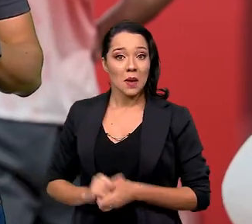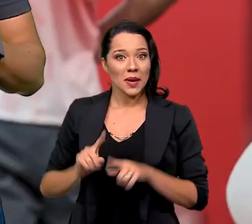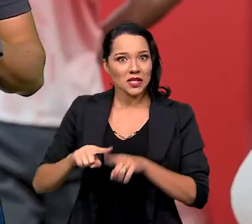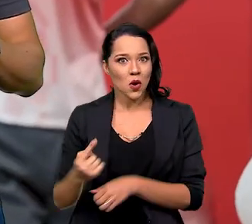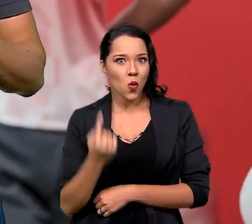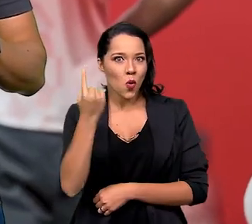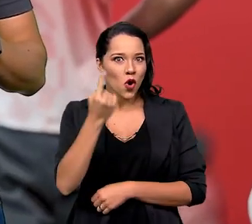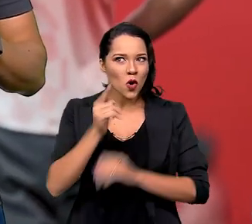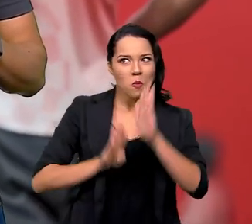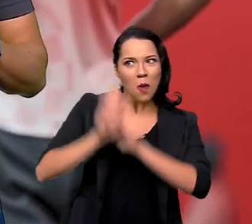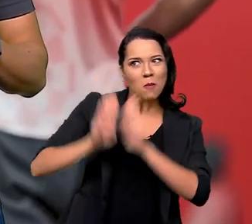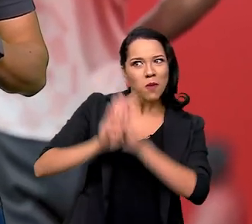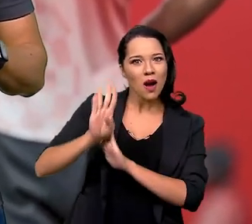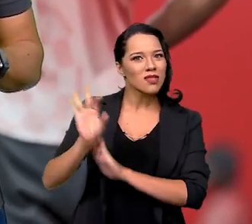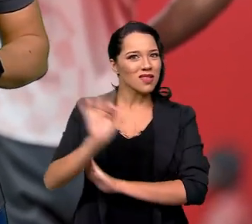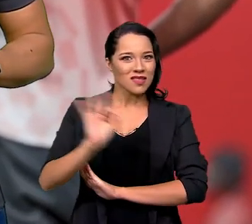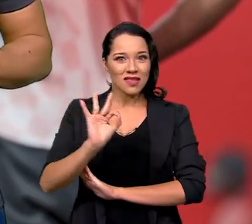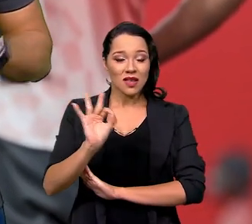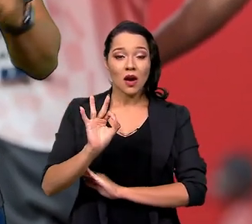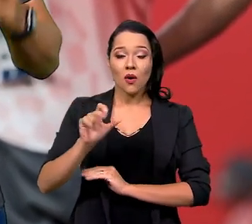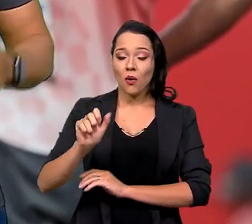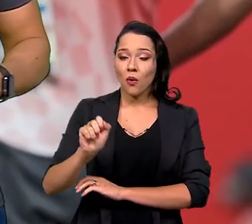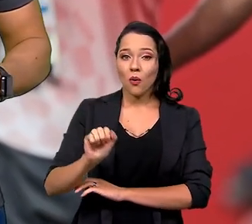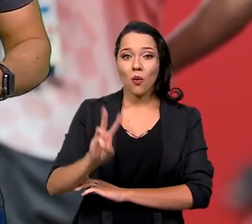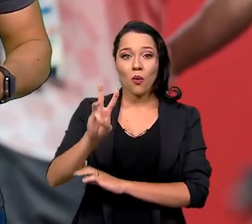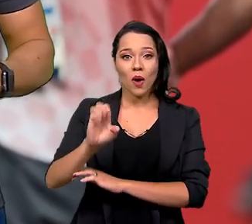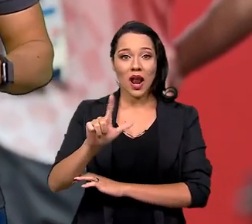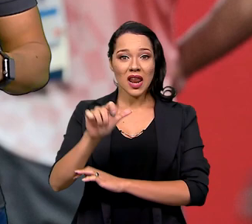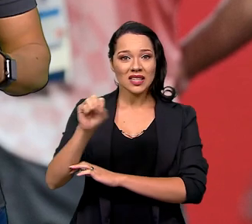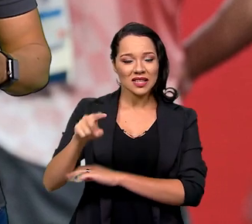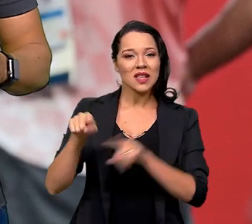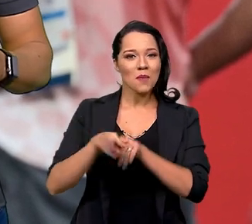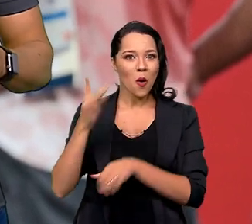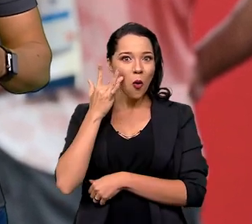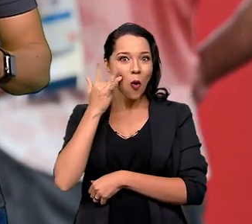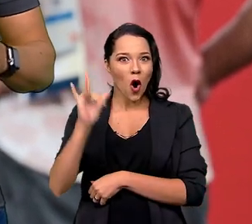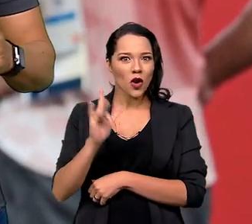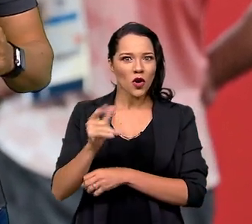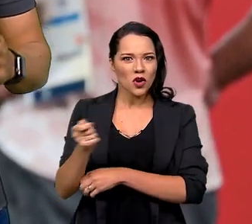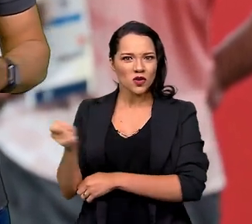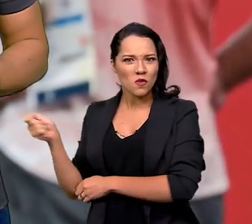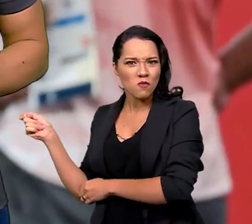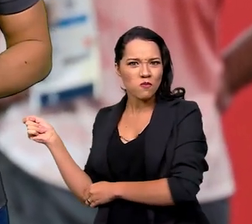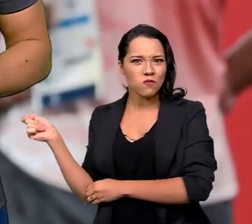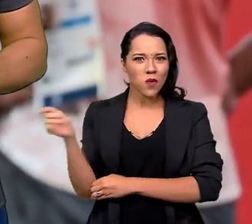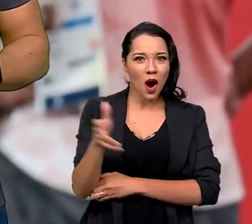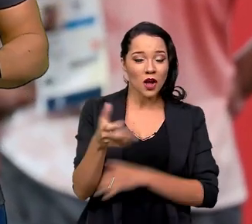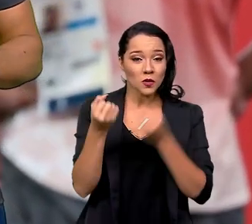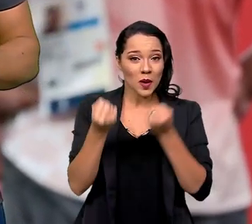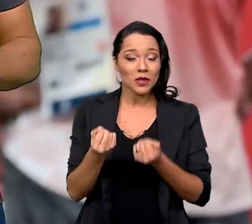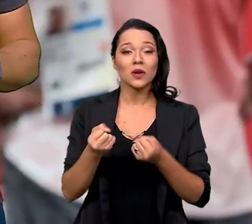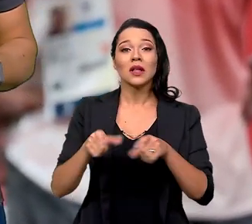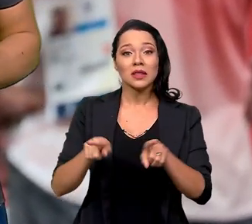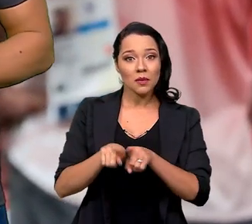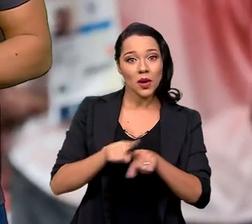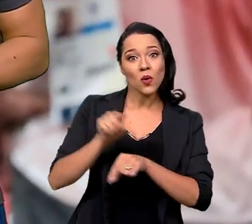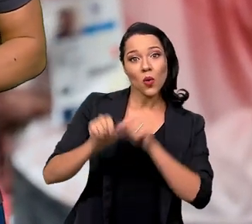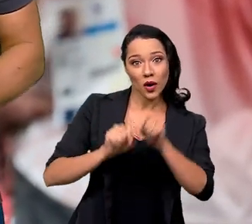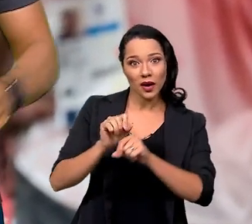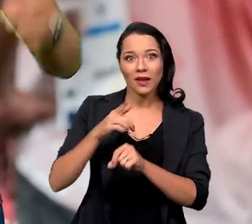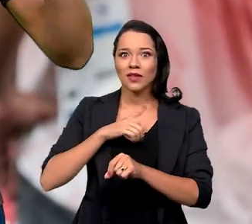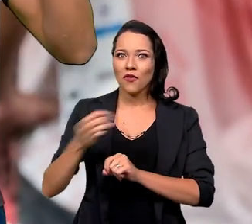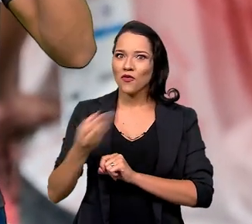Mas não foi o único que quebrou o recorde, não, hein? O Wallace Santos também levou ouro no arremesso de peso e, de quebra,